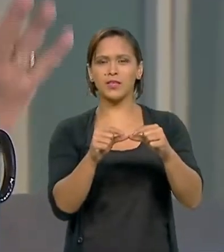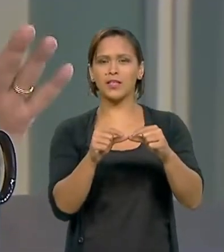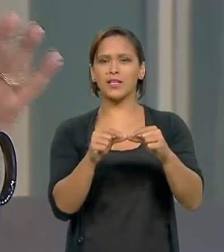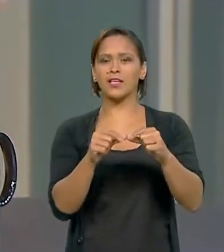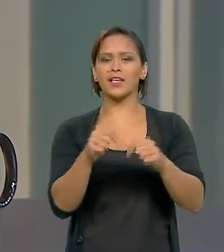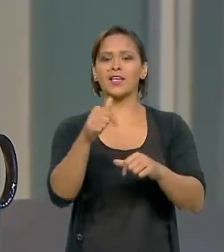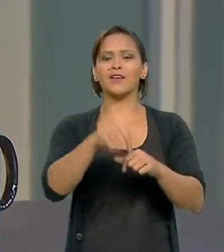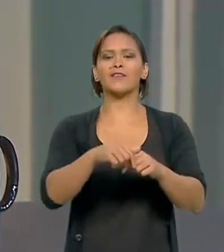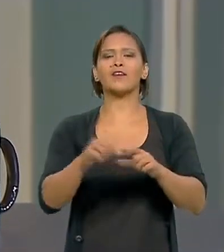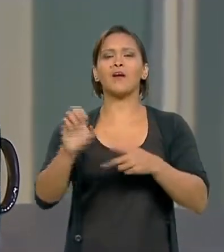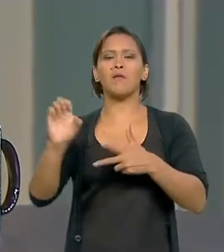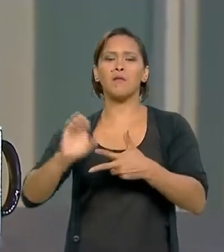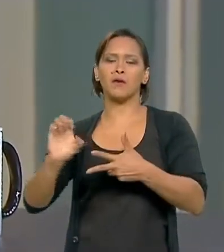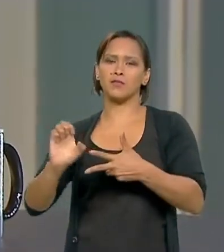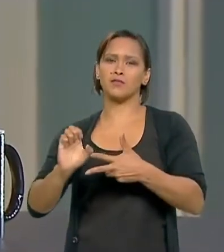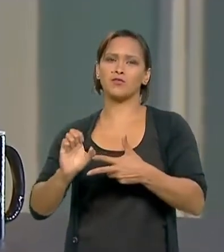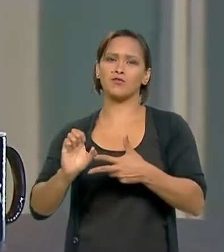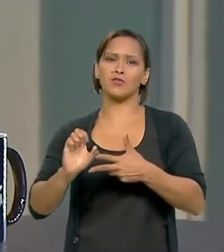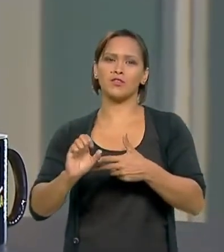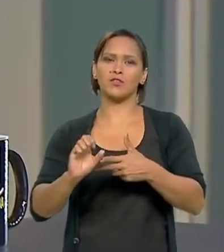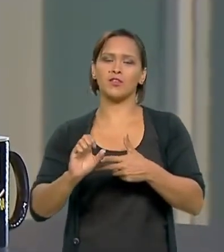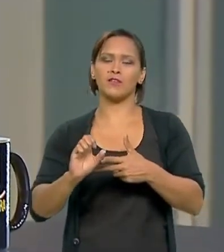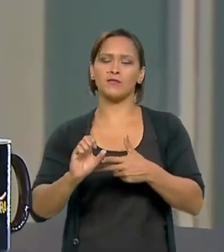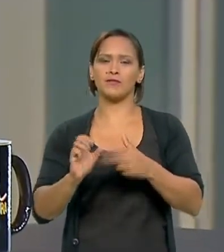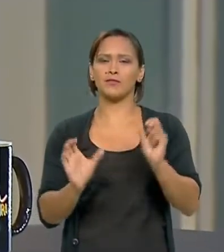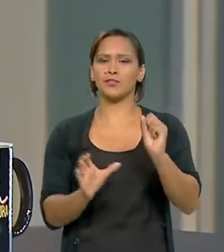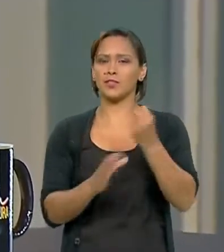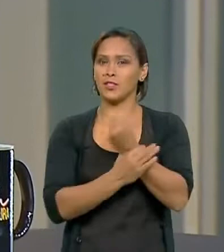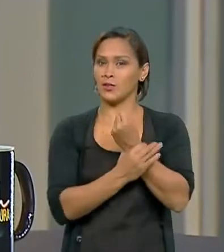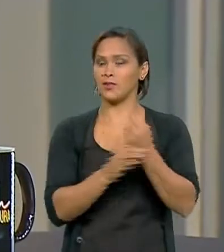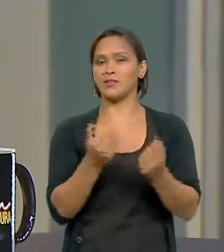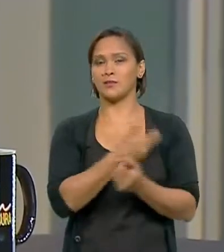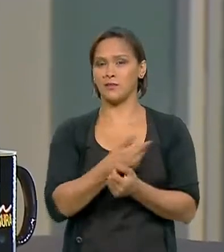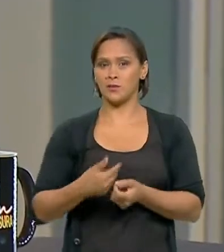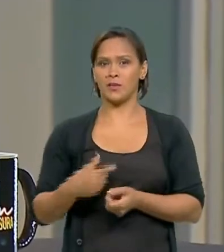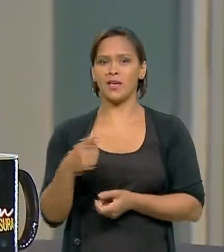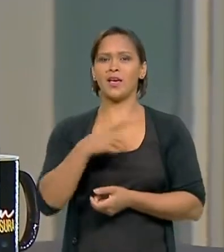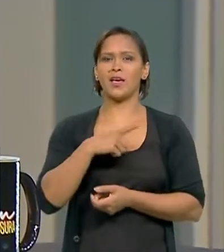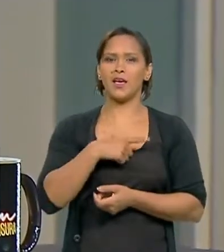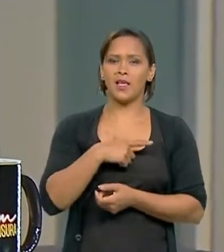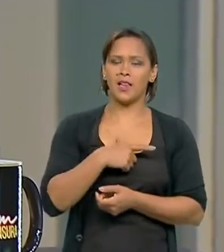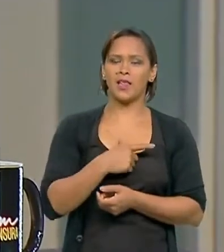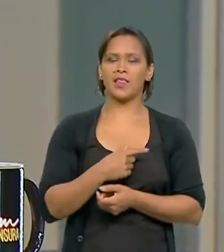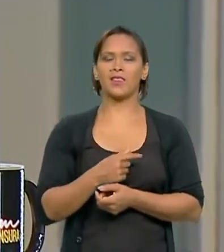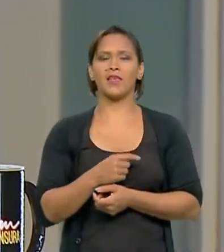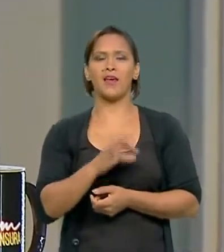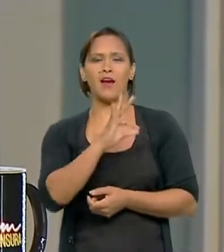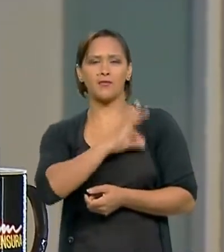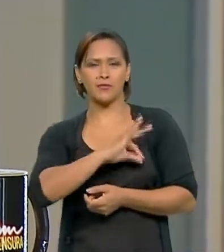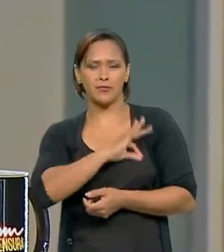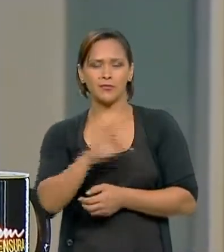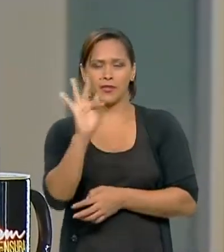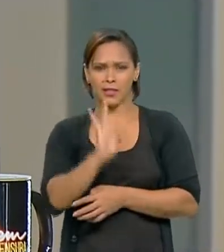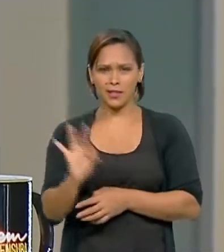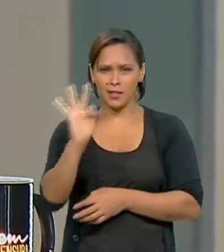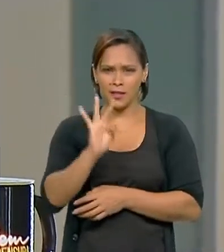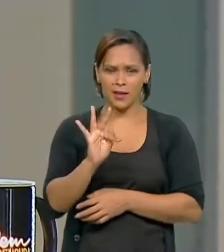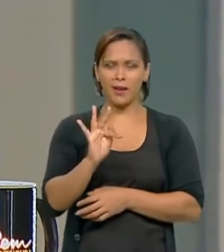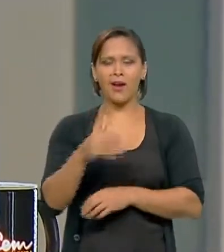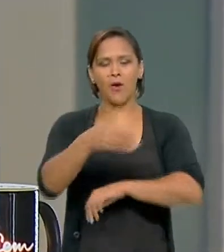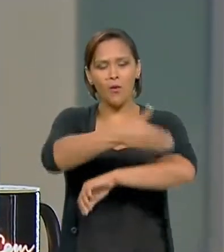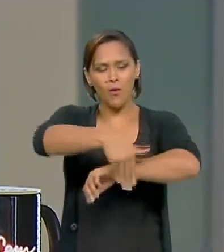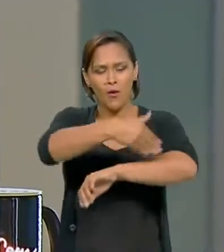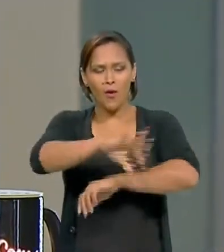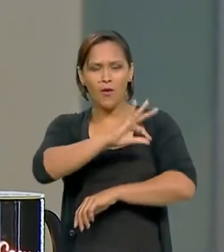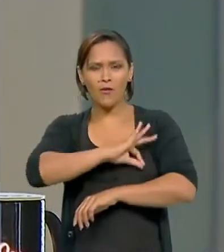com o poder executivo em termos de segurança pública. Lógico que ele tem a Polícia Federal, tem a Polícia Rodoviária Federal e